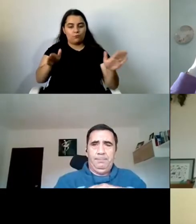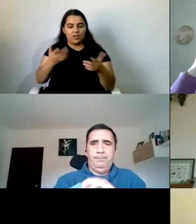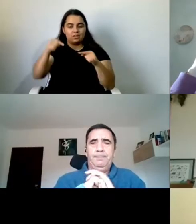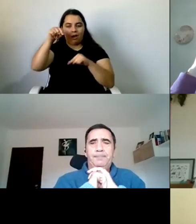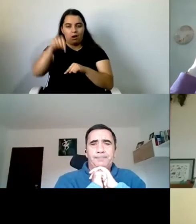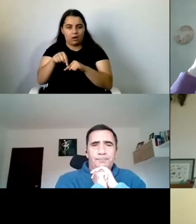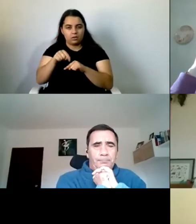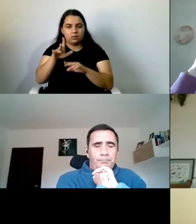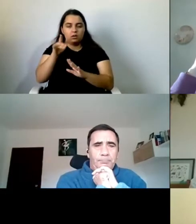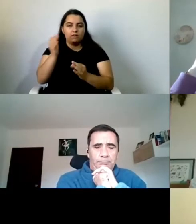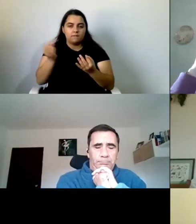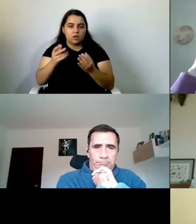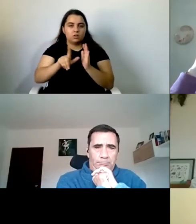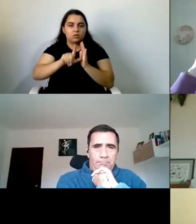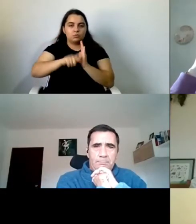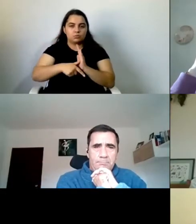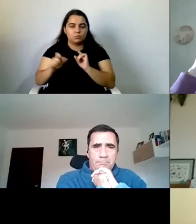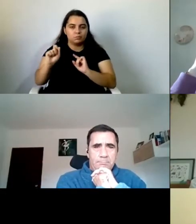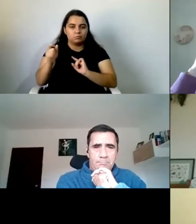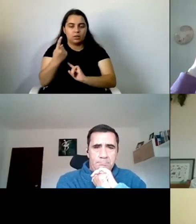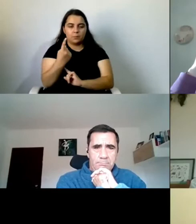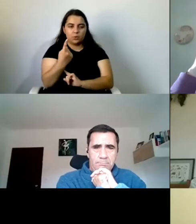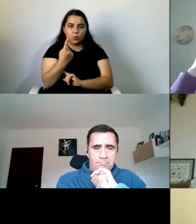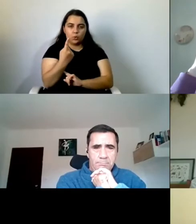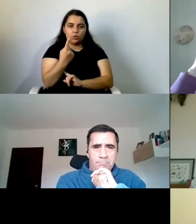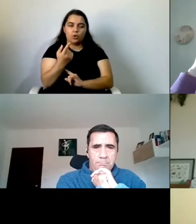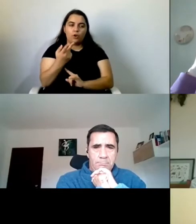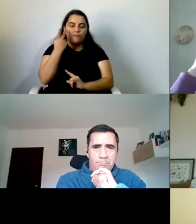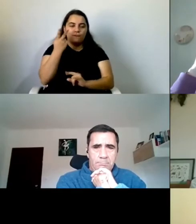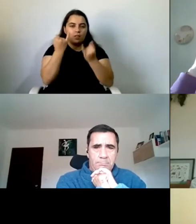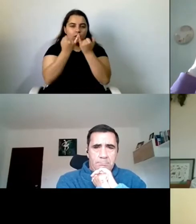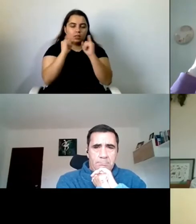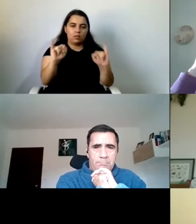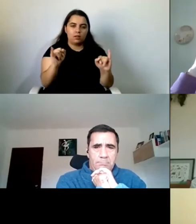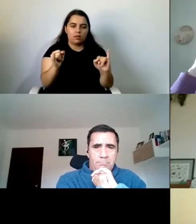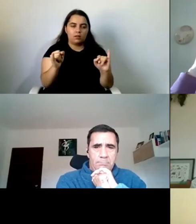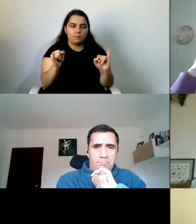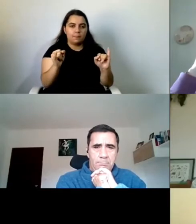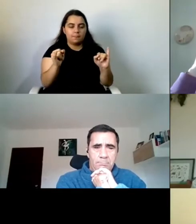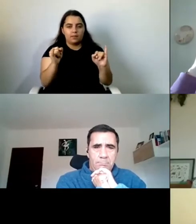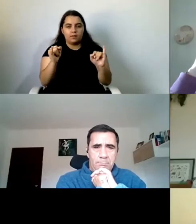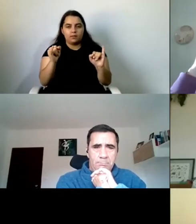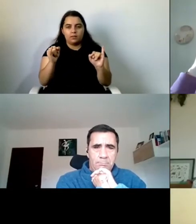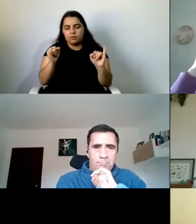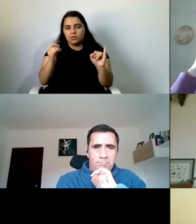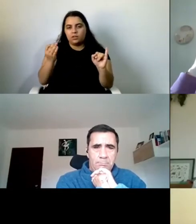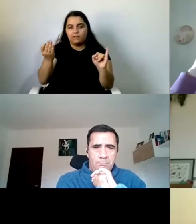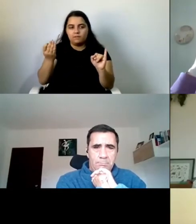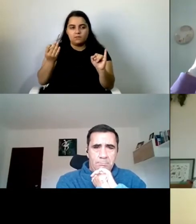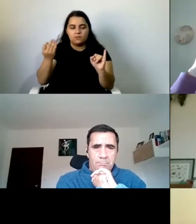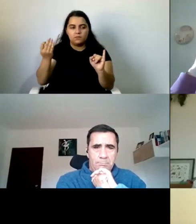piloto da vida independente, apesar de muitas, de algumas